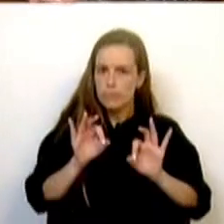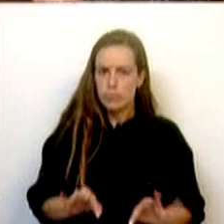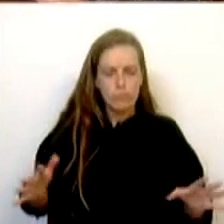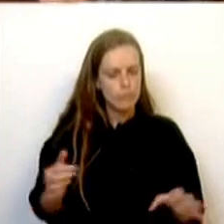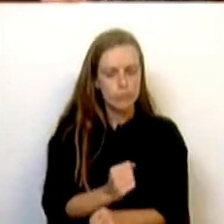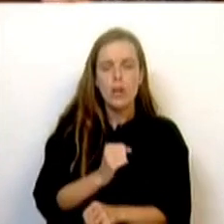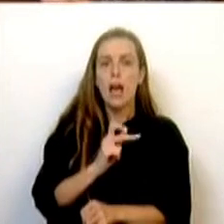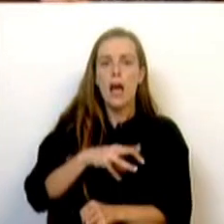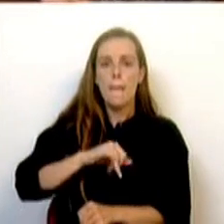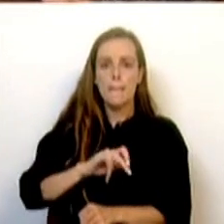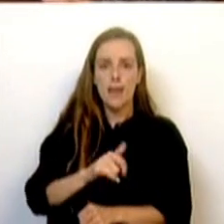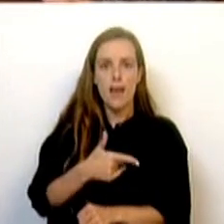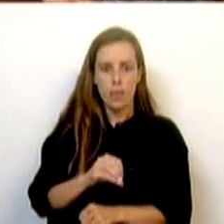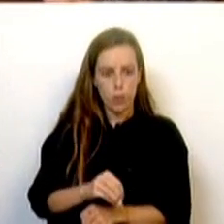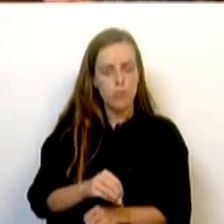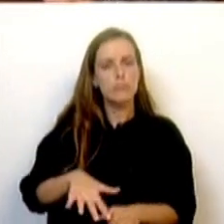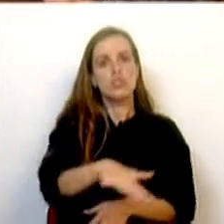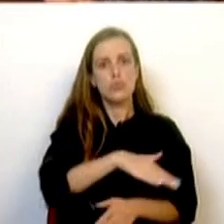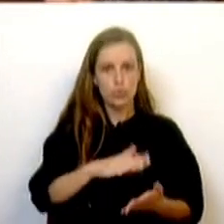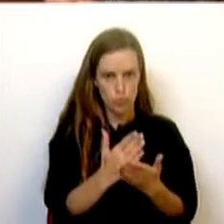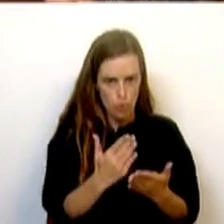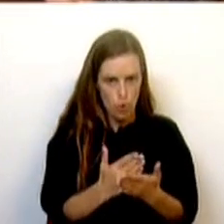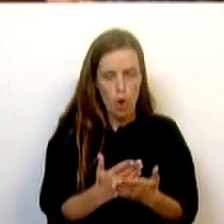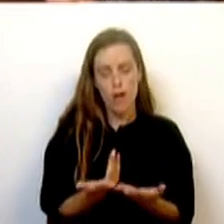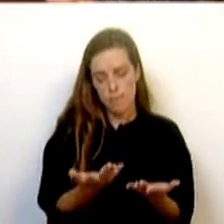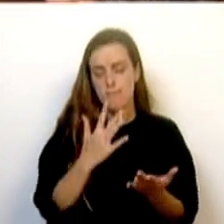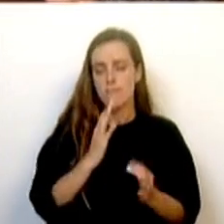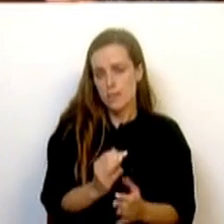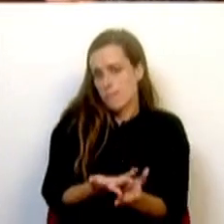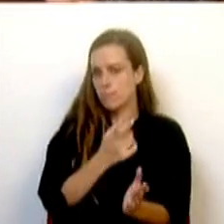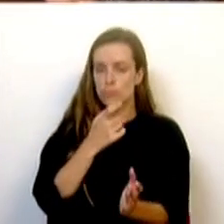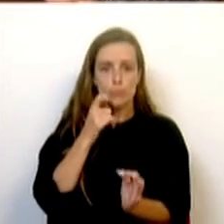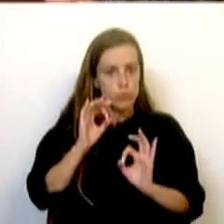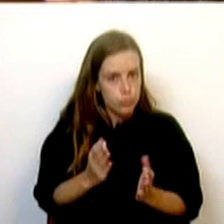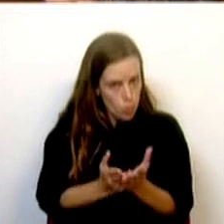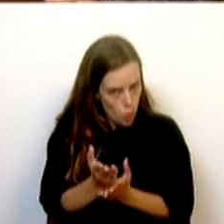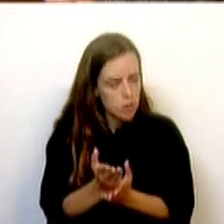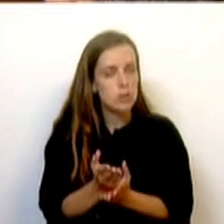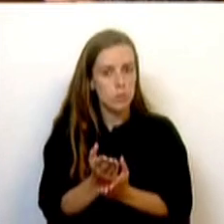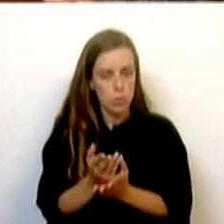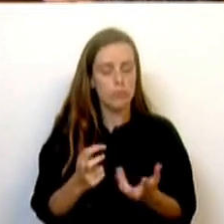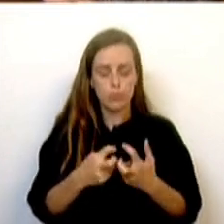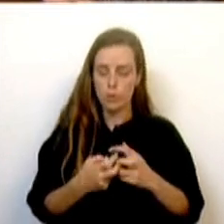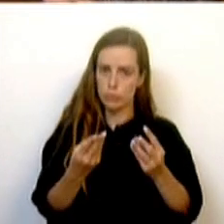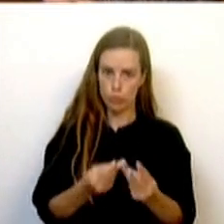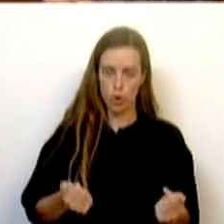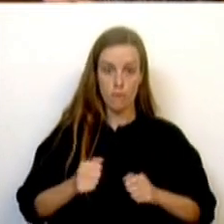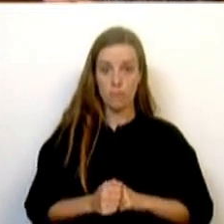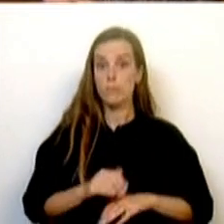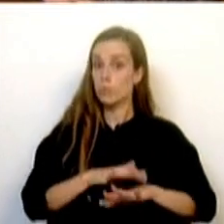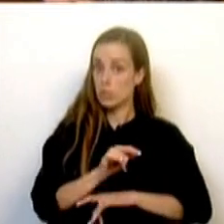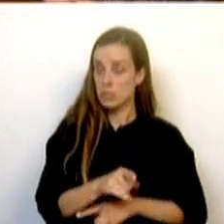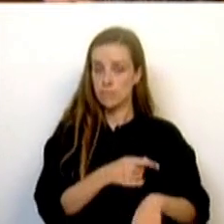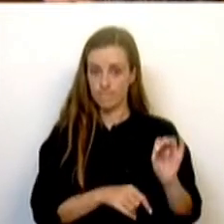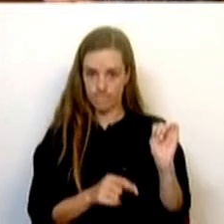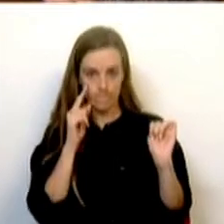ainda existente no parque escolar. Assim, mantém-se o compromisso já demonstrado na resolução deste problema. E por isso o Partido